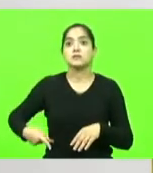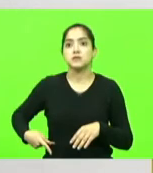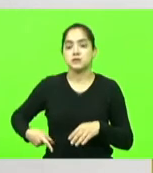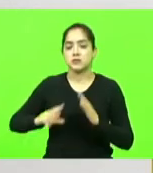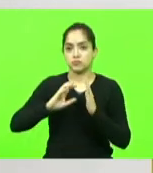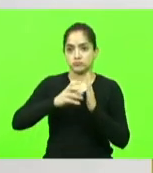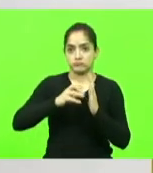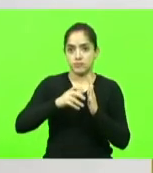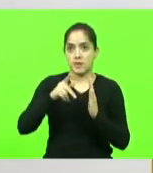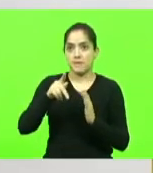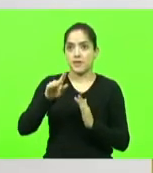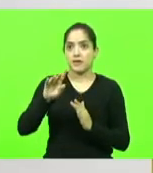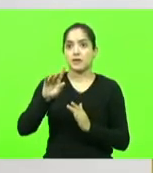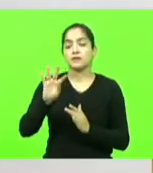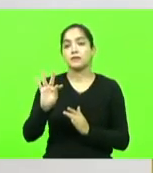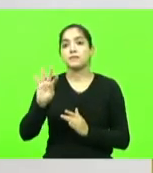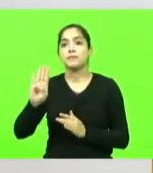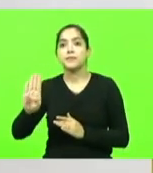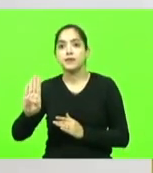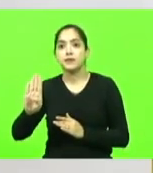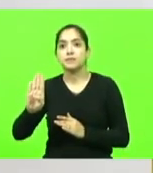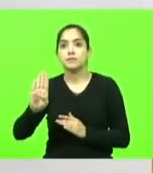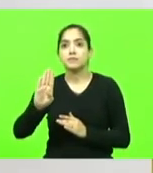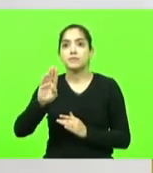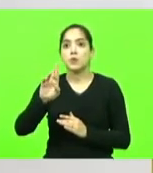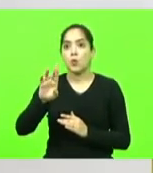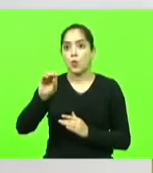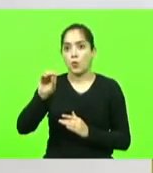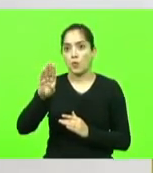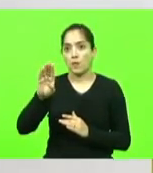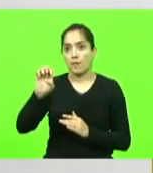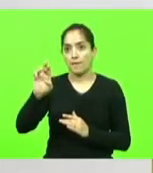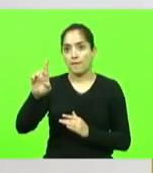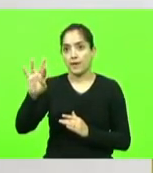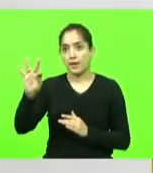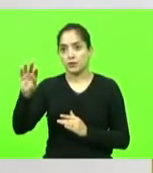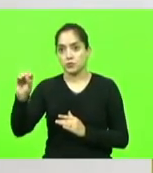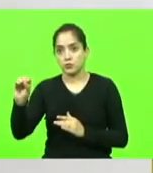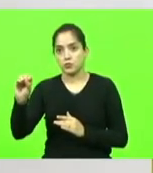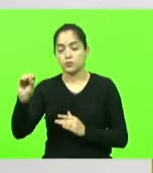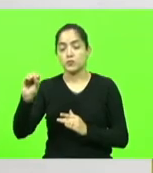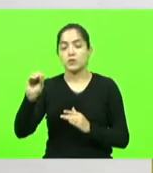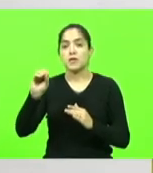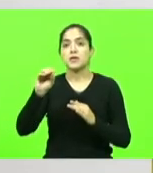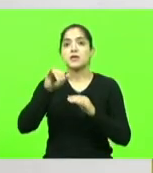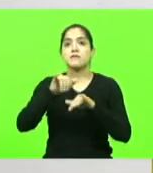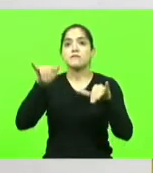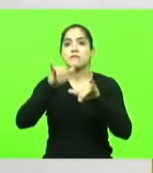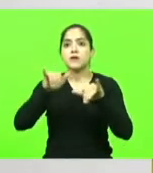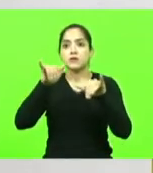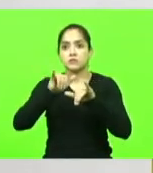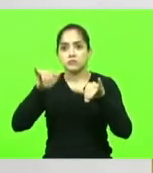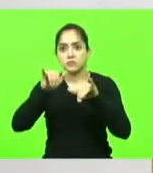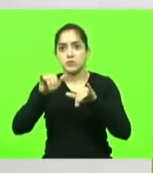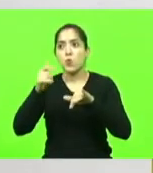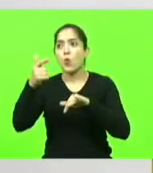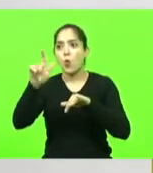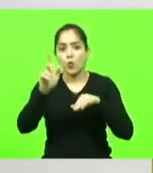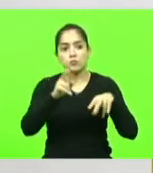Jefferson, e veio a notícia que teria outras prisões,